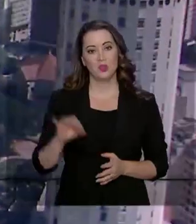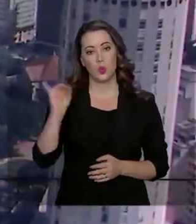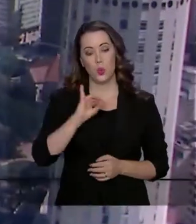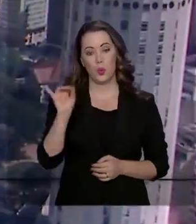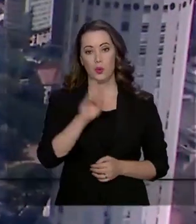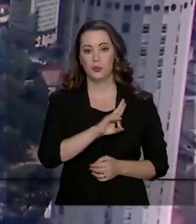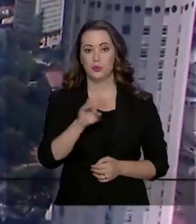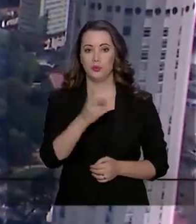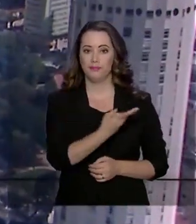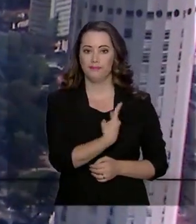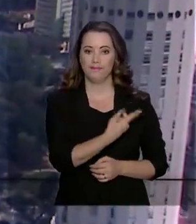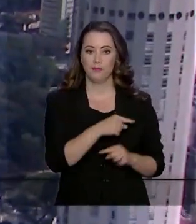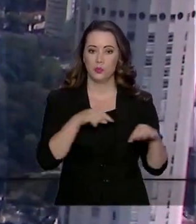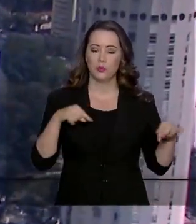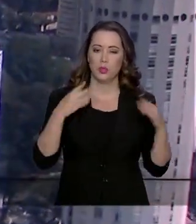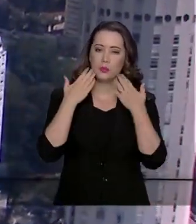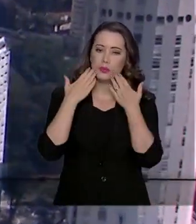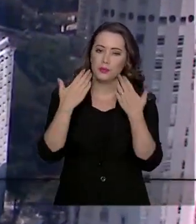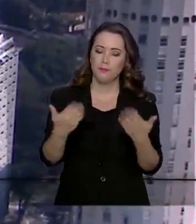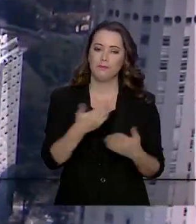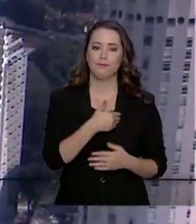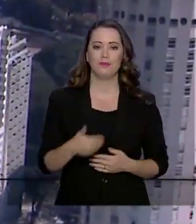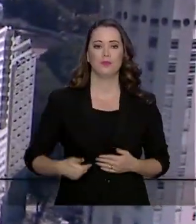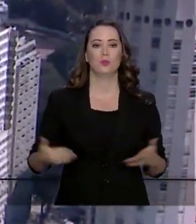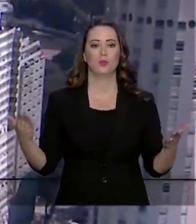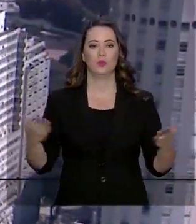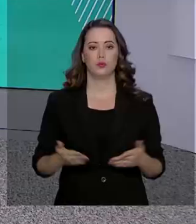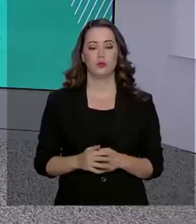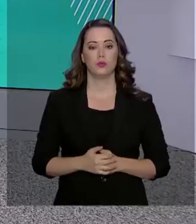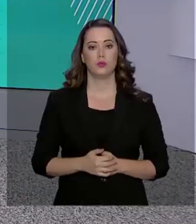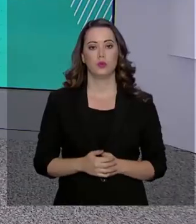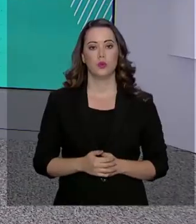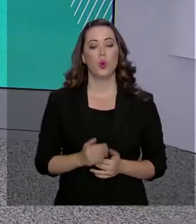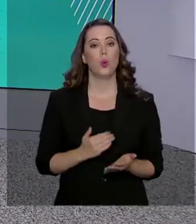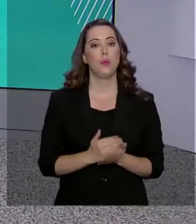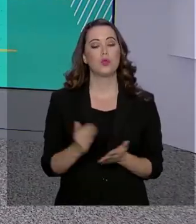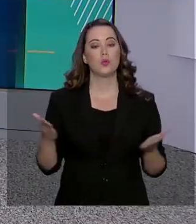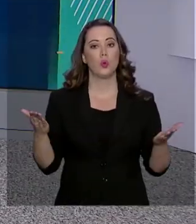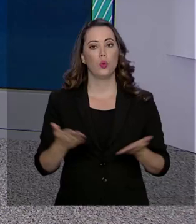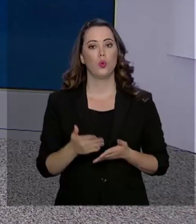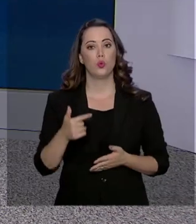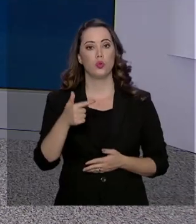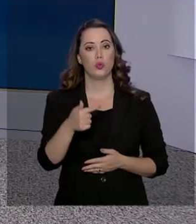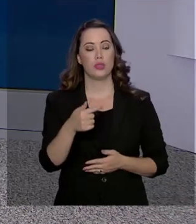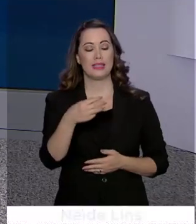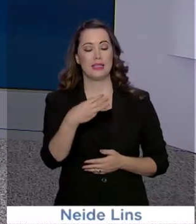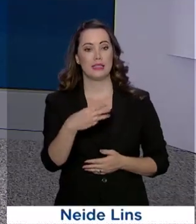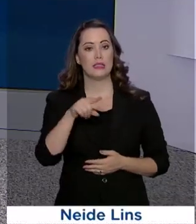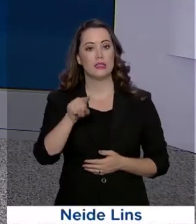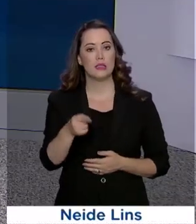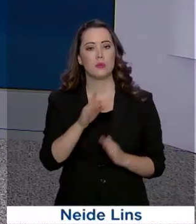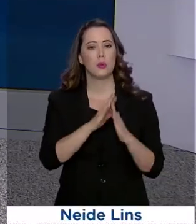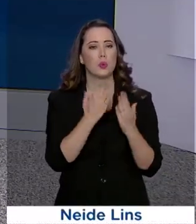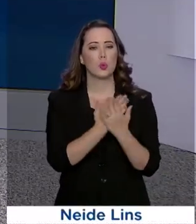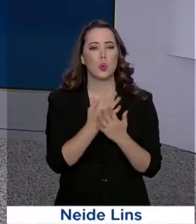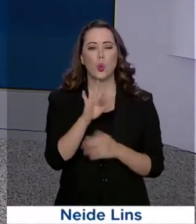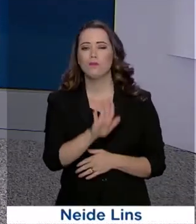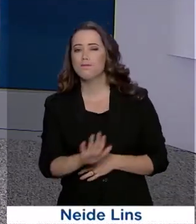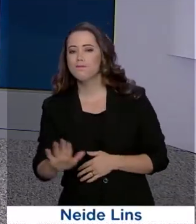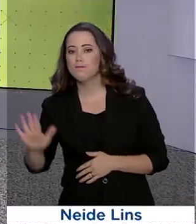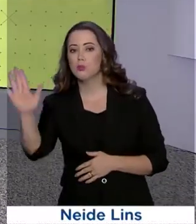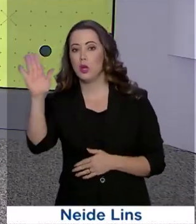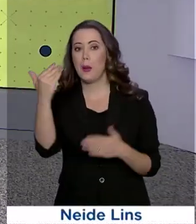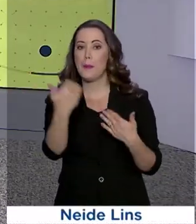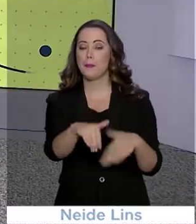Olá, sou o Roberto Camargo e estamos no ar com o Governo Agora. Começou hoje em 73 mil escolas de todo o Brasil a aplicação